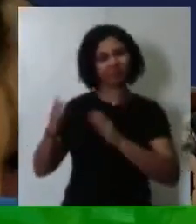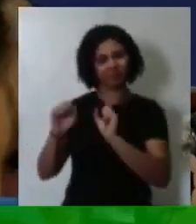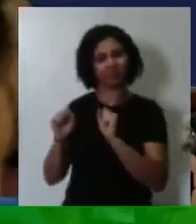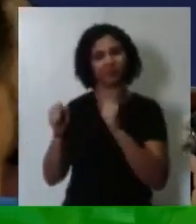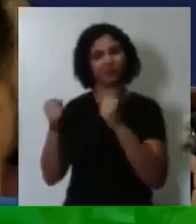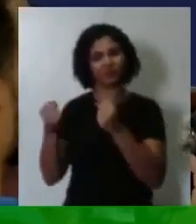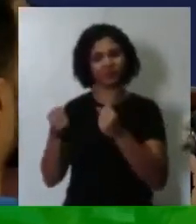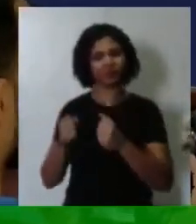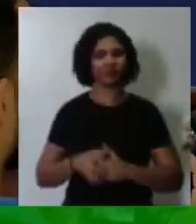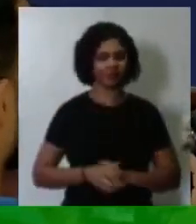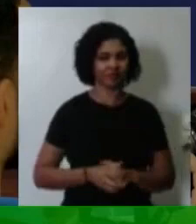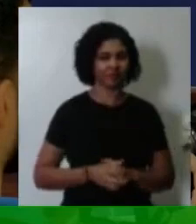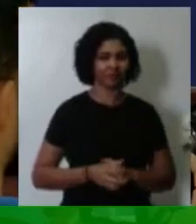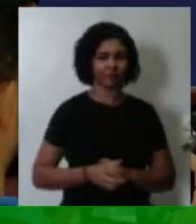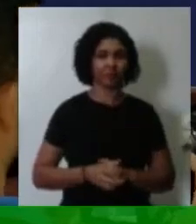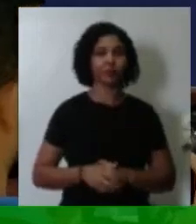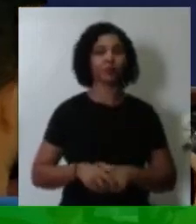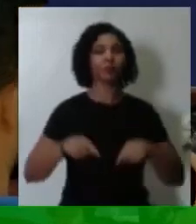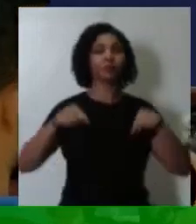Aqui,